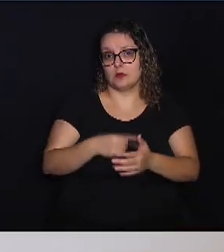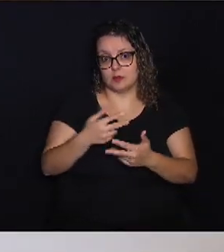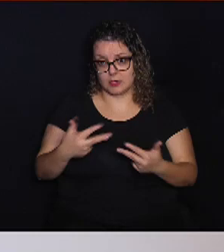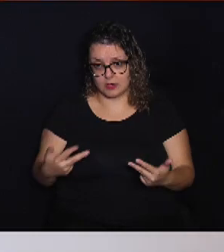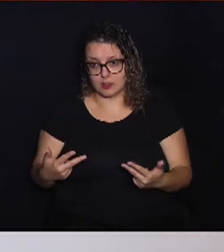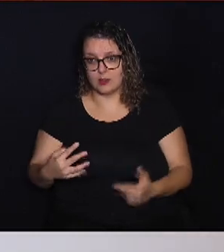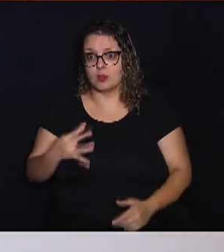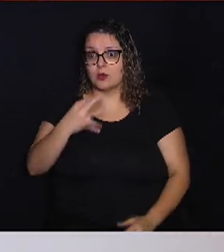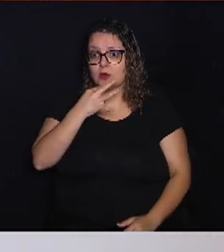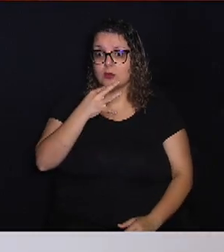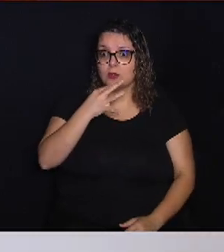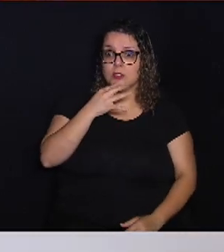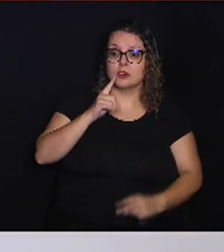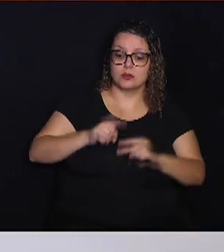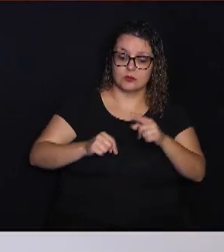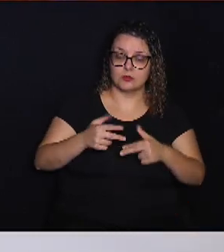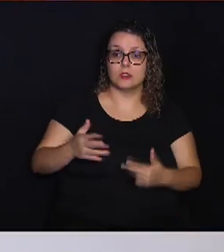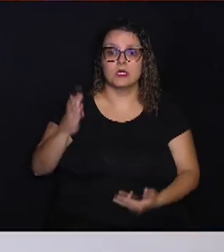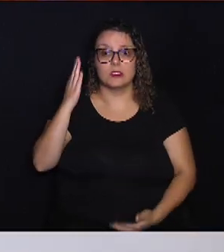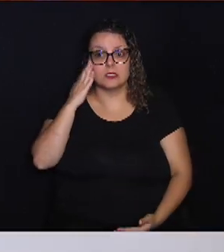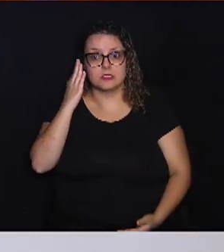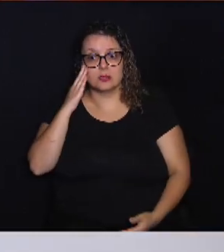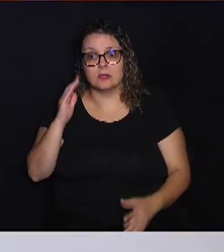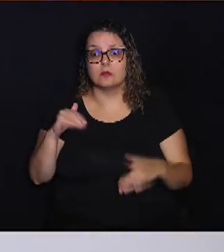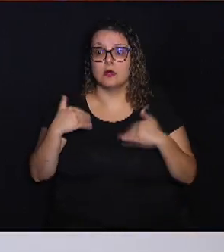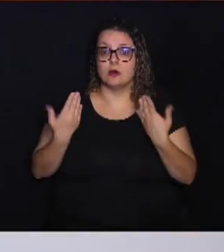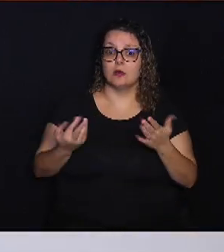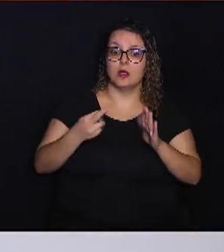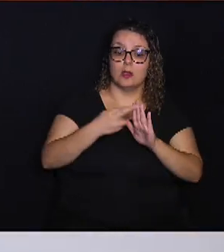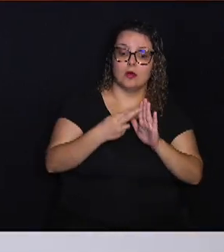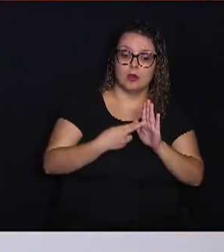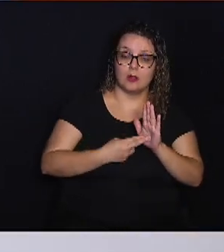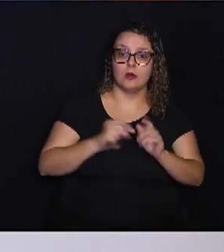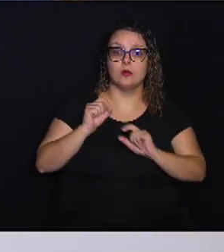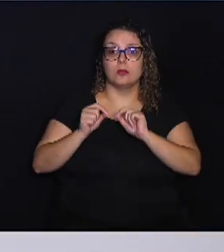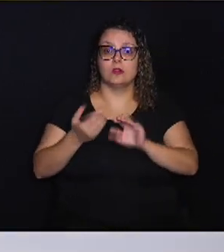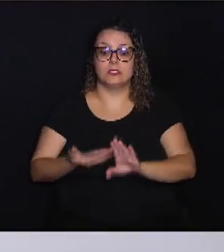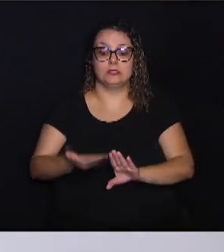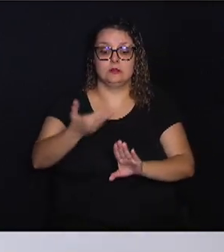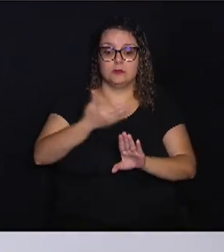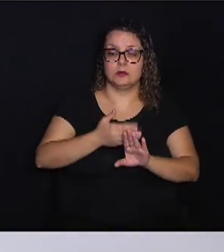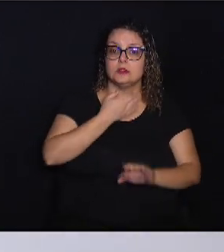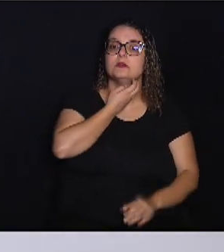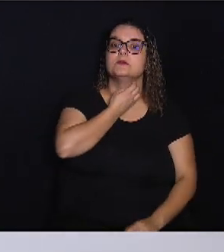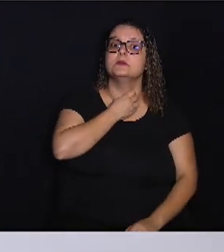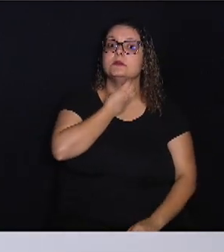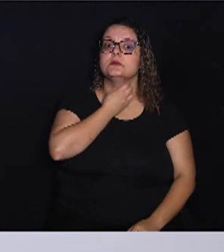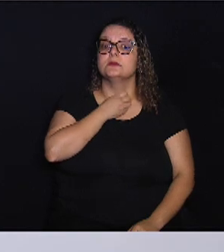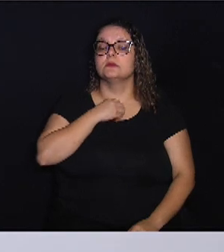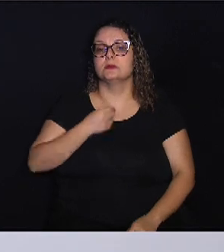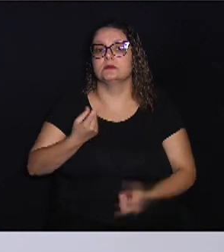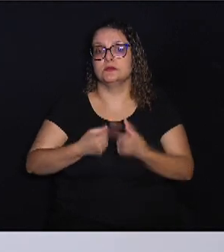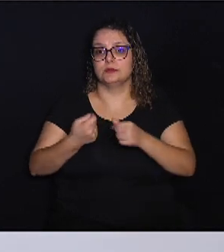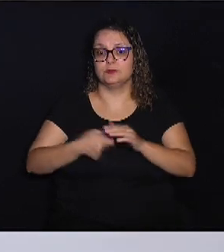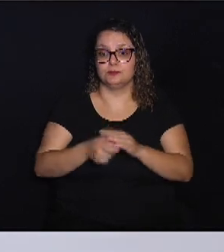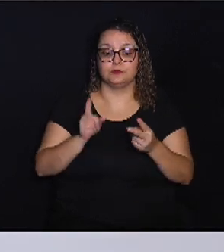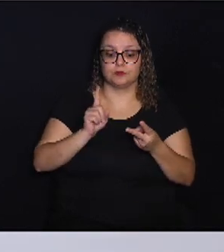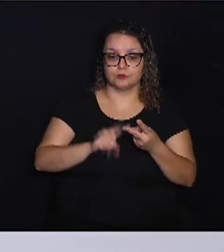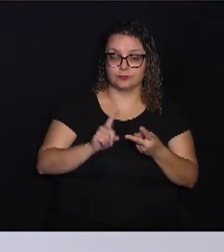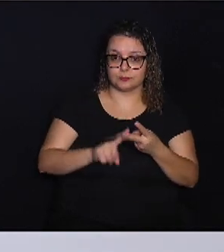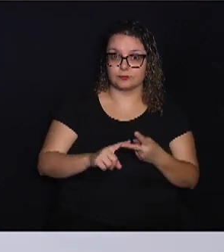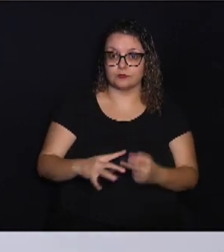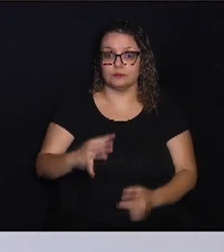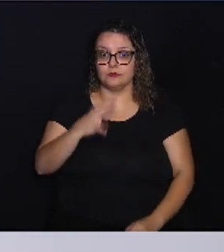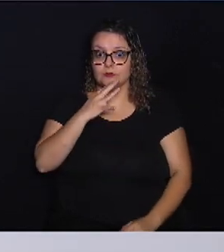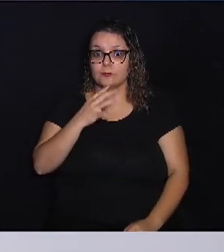conhecer o produto, saber qual é a regra, o que está por trás dessa aplicação. O segundo é conhecer